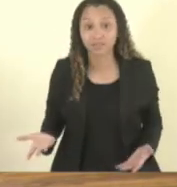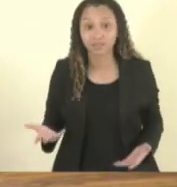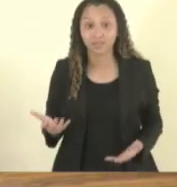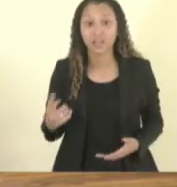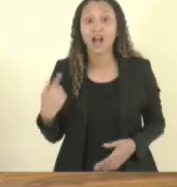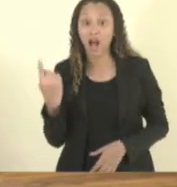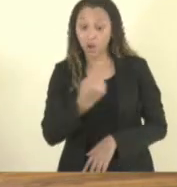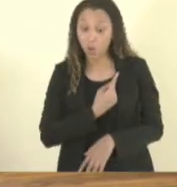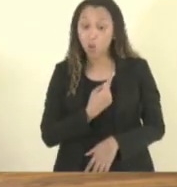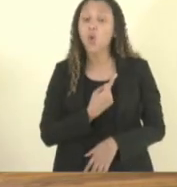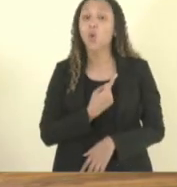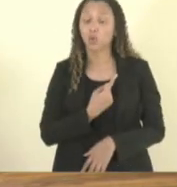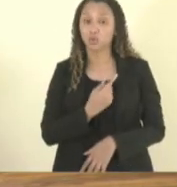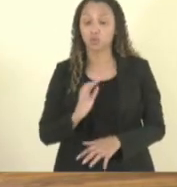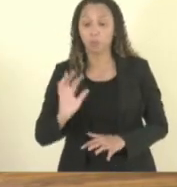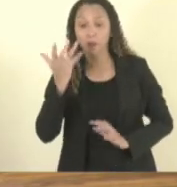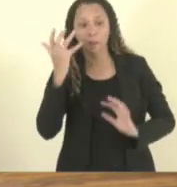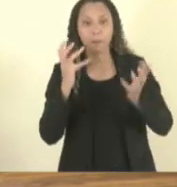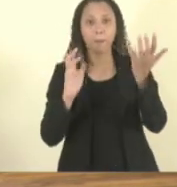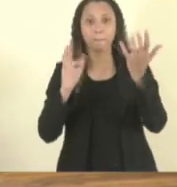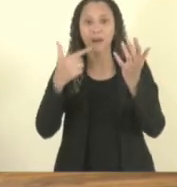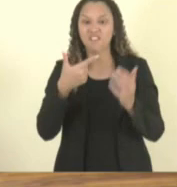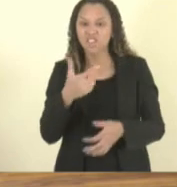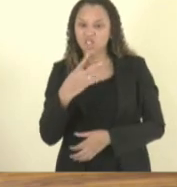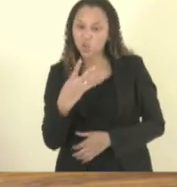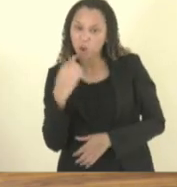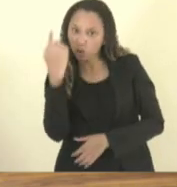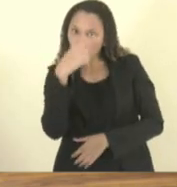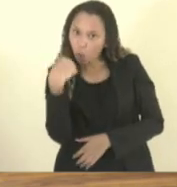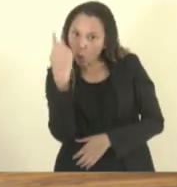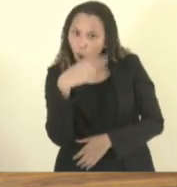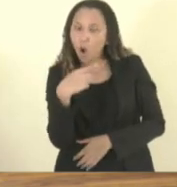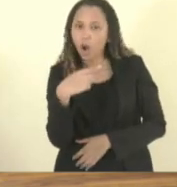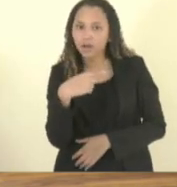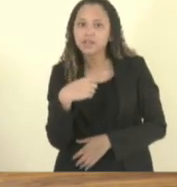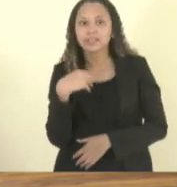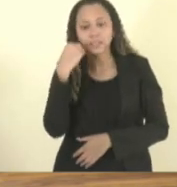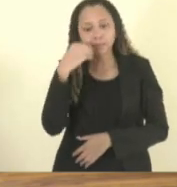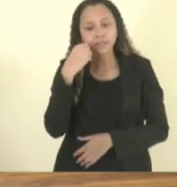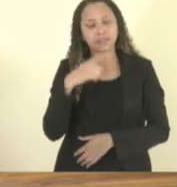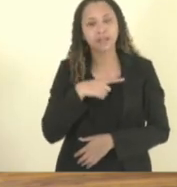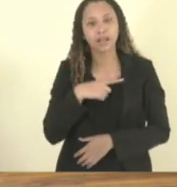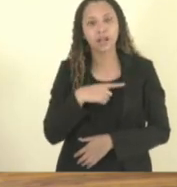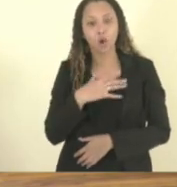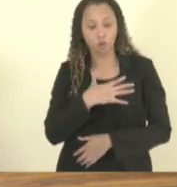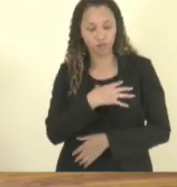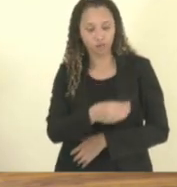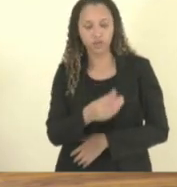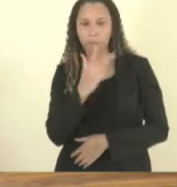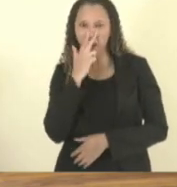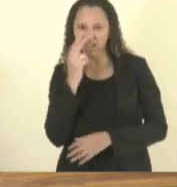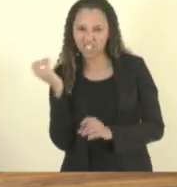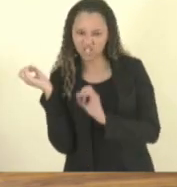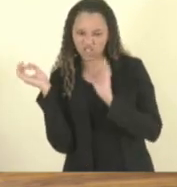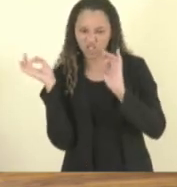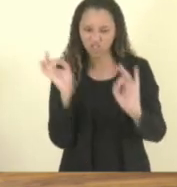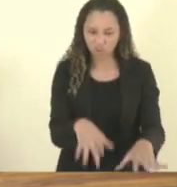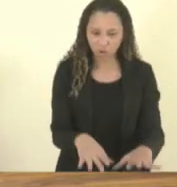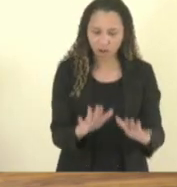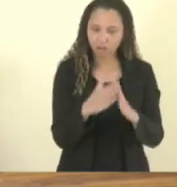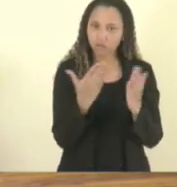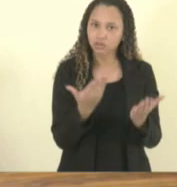24 horas por dia. Os nossos filhos ficam jogados na escola e quando